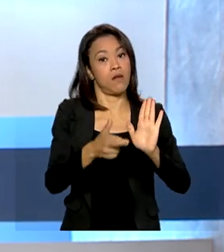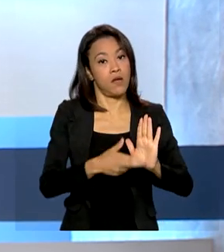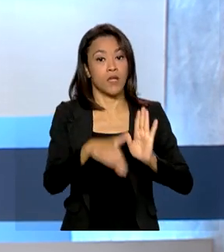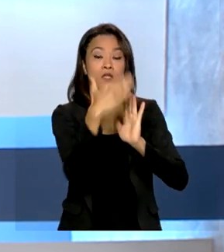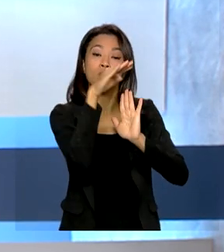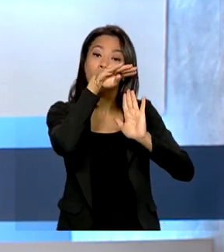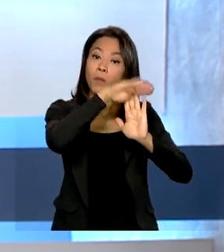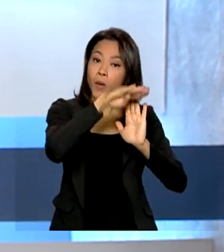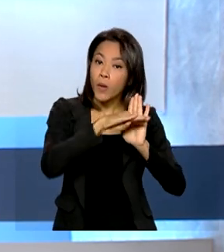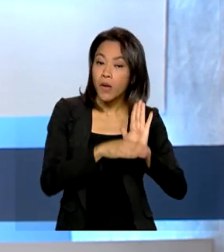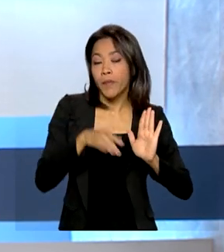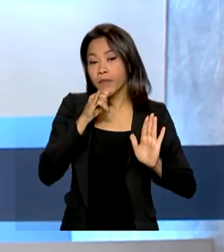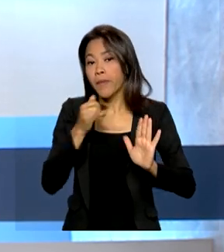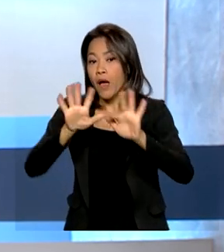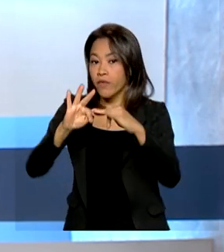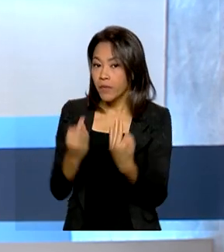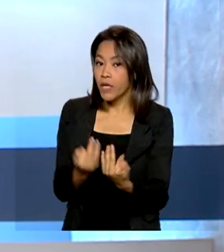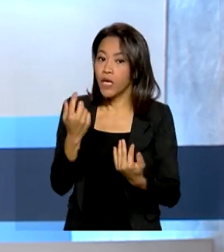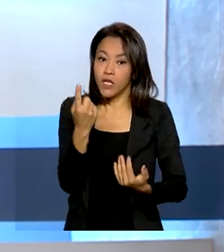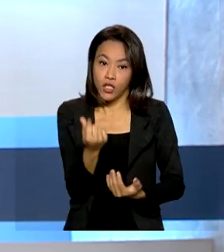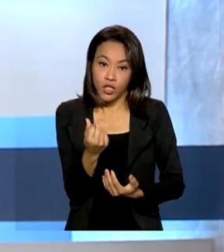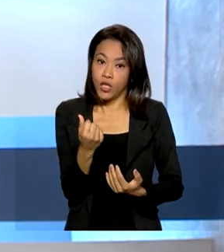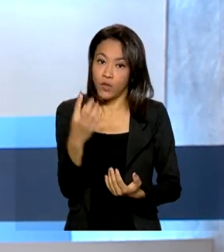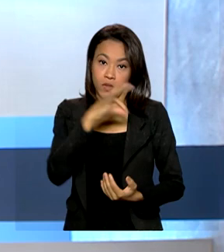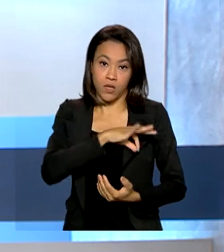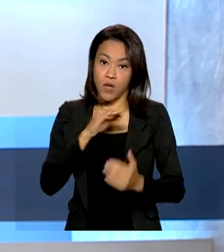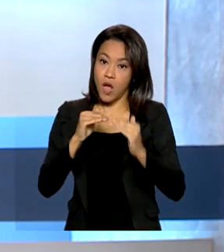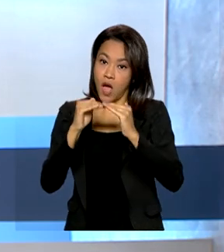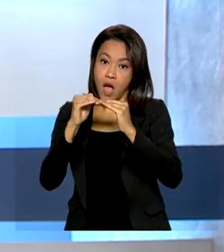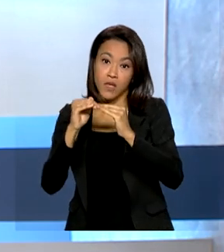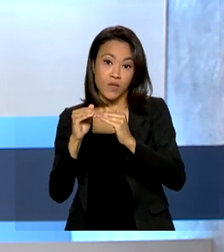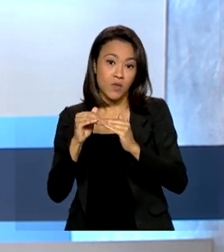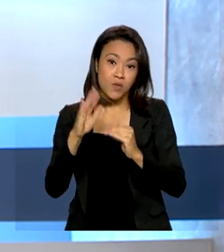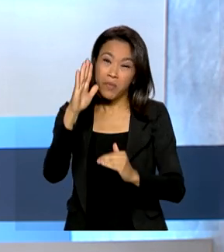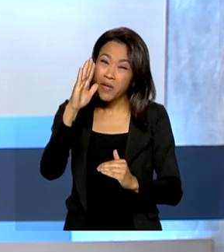como a família não possuir renda per capita mensal superior à linha de pobreza.